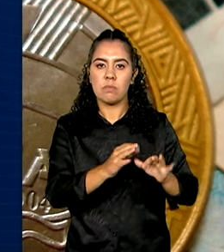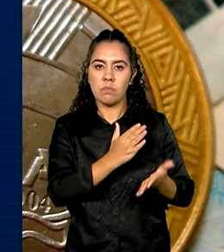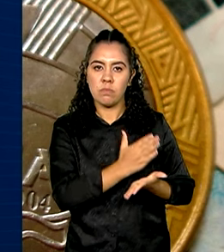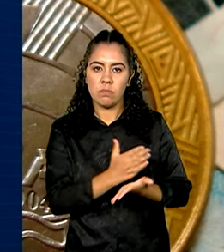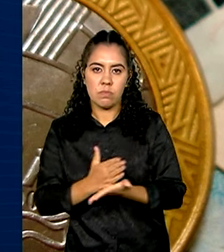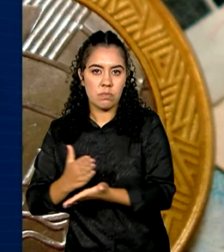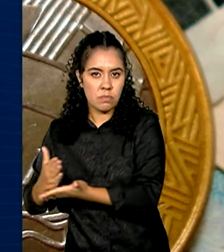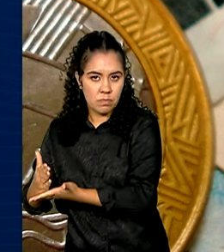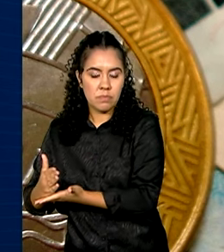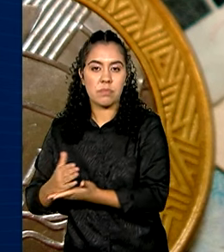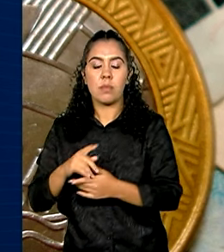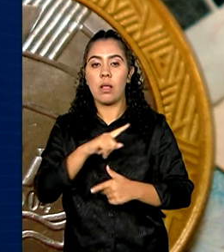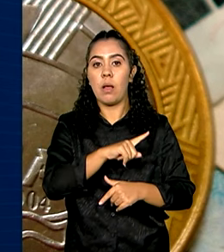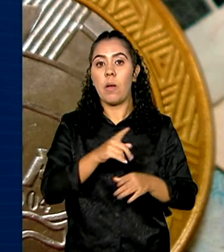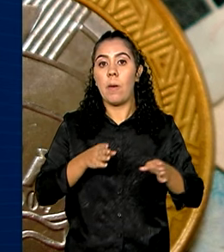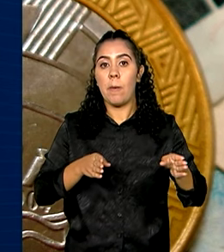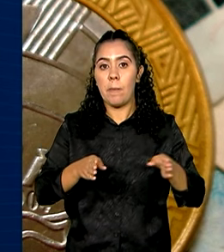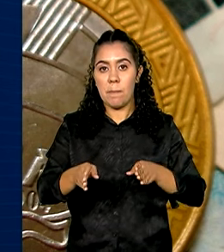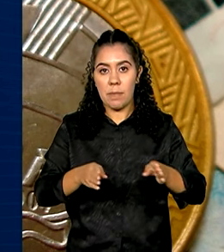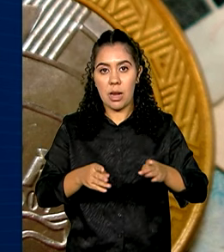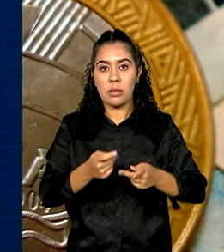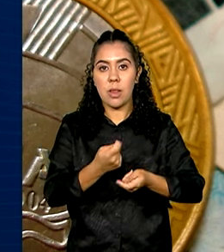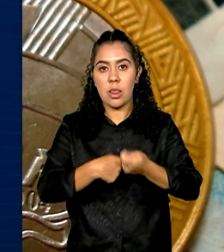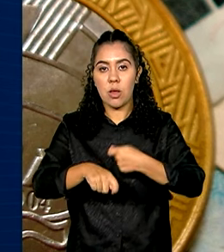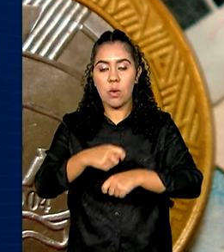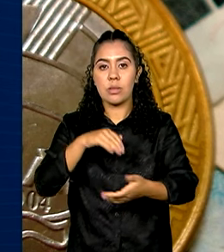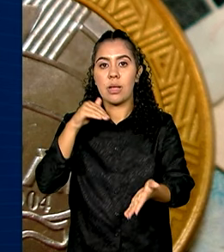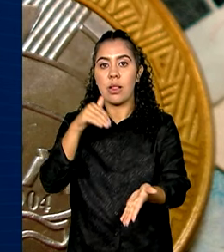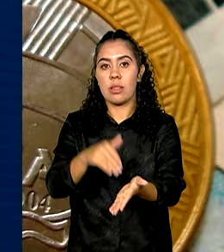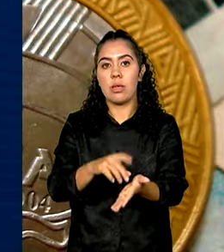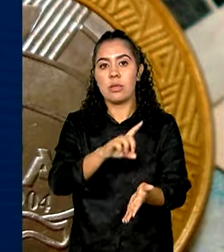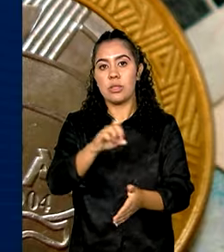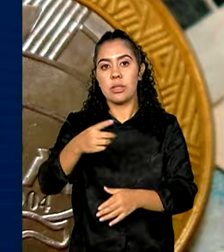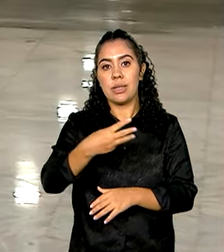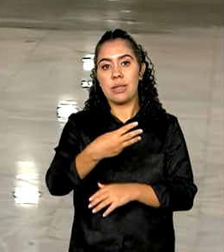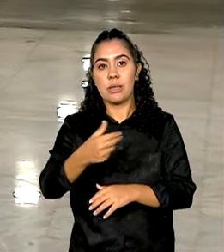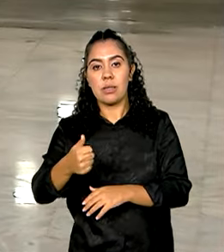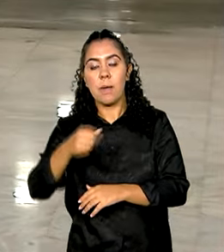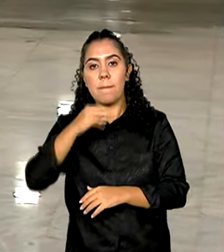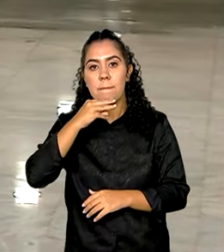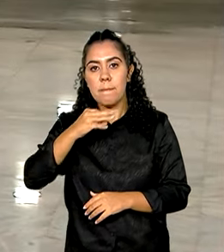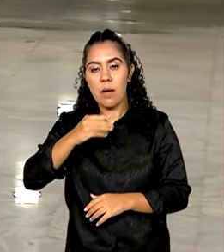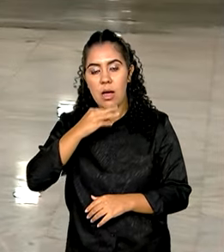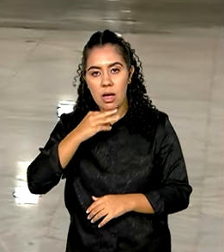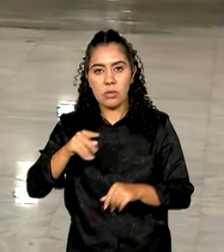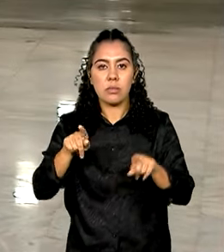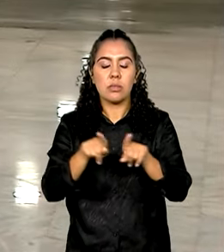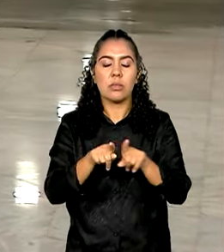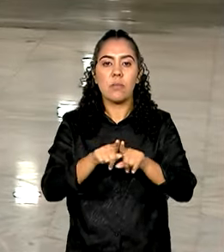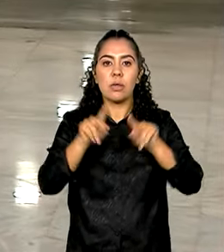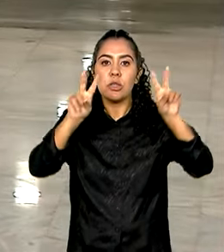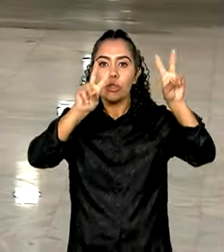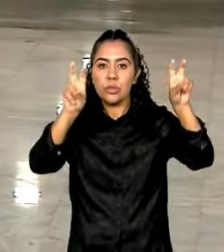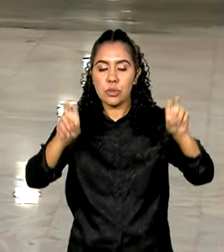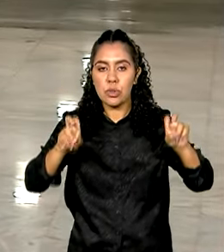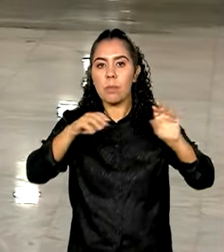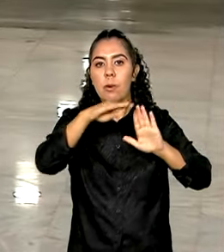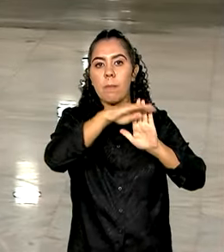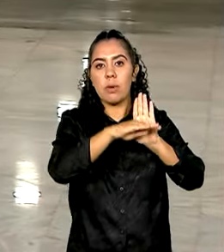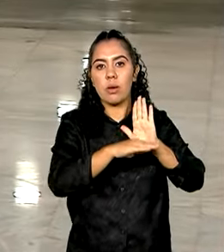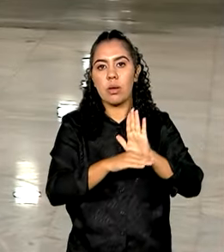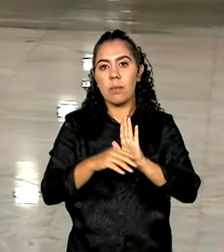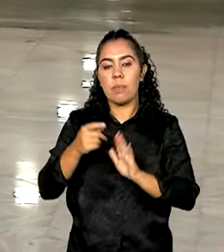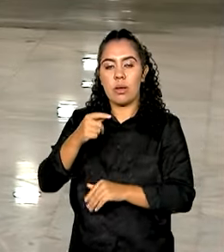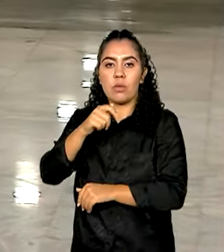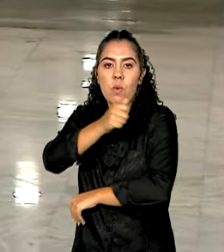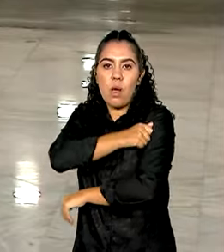O prazo para negociar débitos vai até o dia 31 de março. Já o Desenrola do Fies, lançado em novembro do